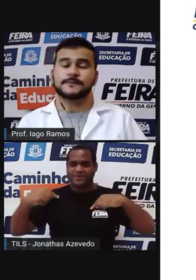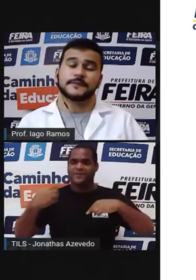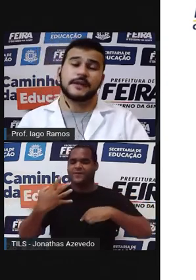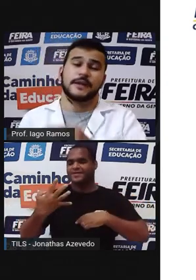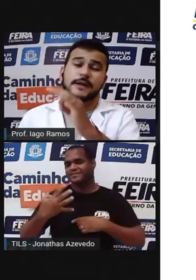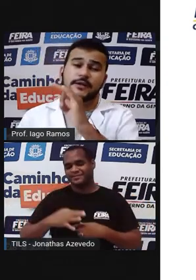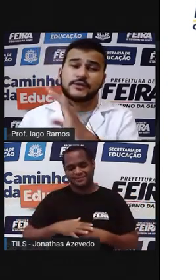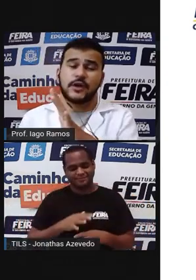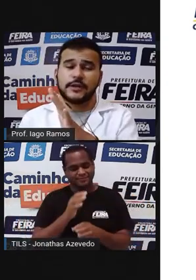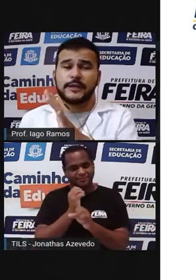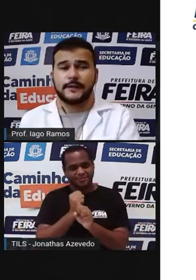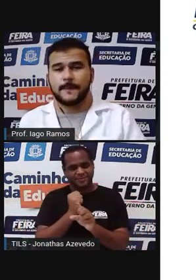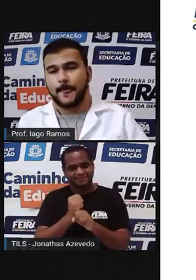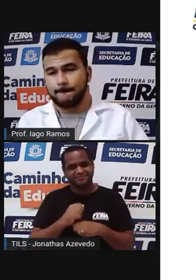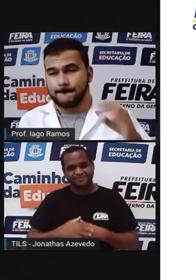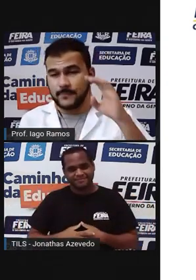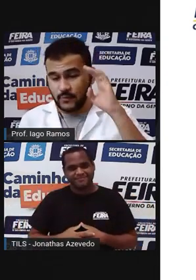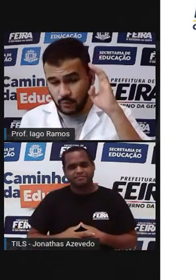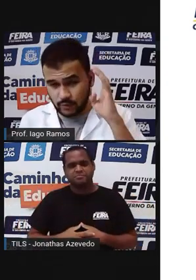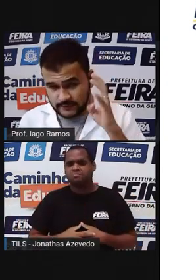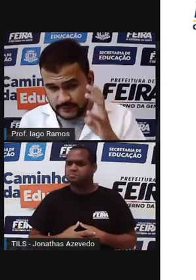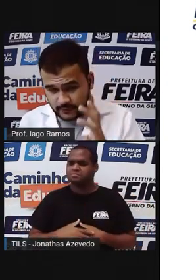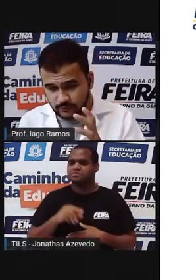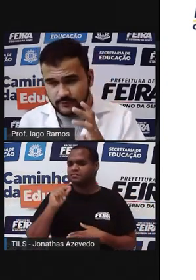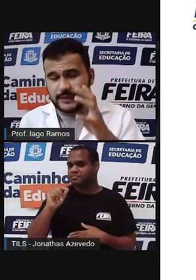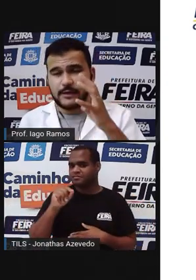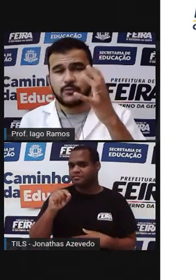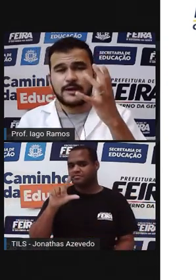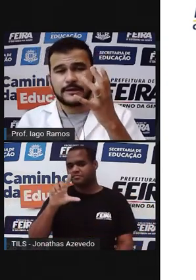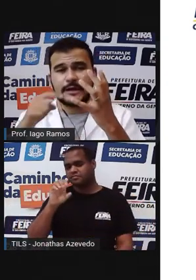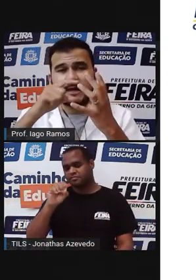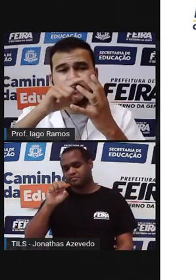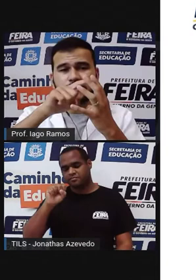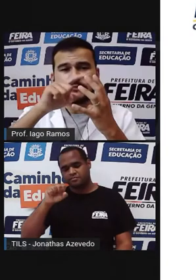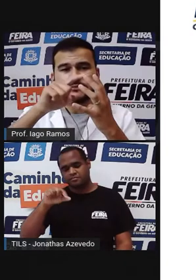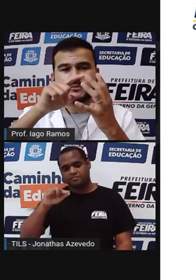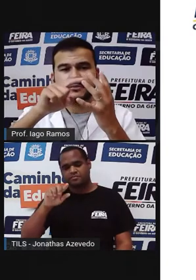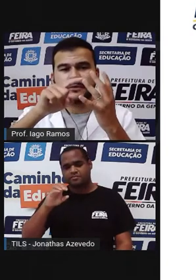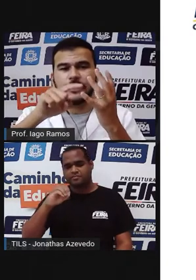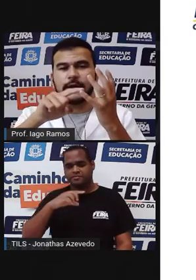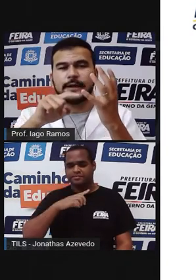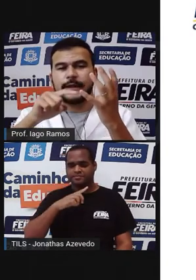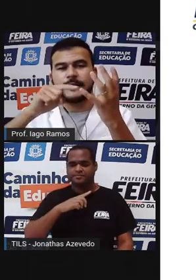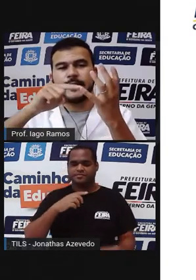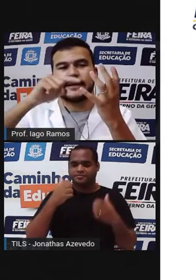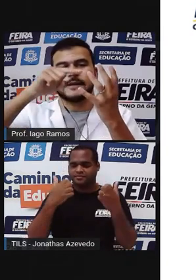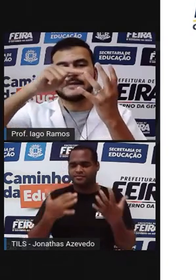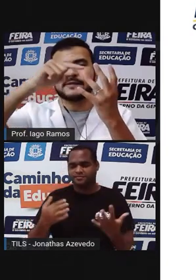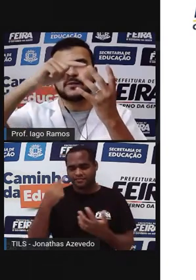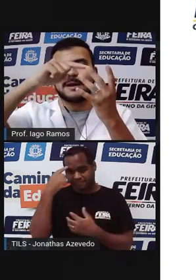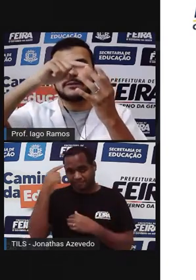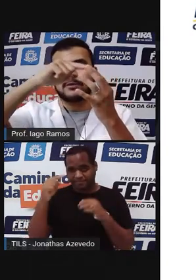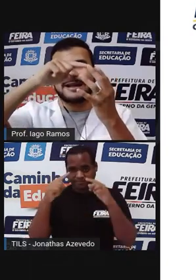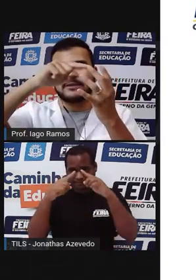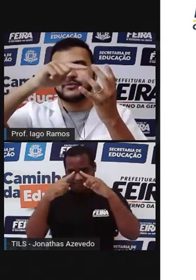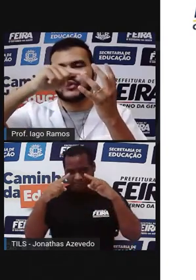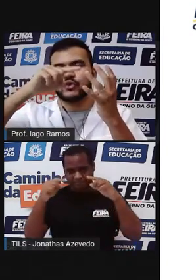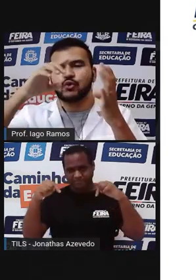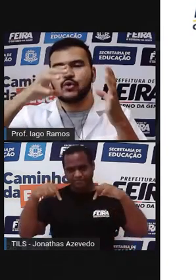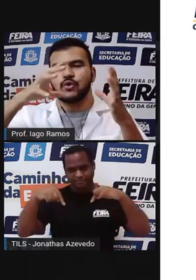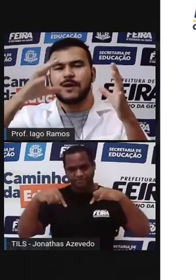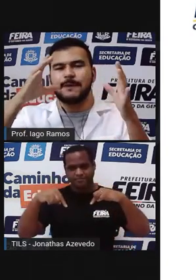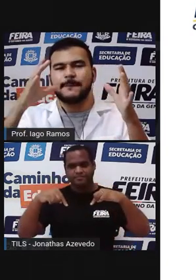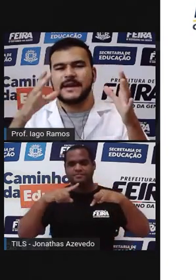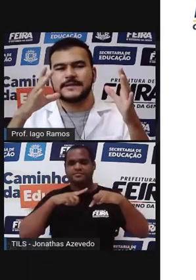Certo? Só que o losango, ele é um quadrilátero que tem esses quatro lados